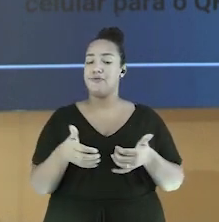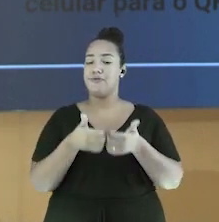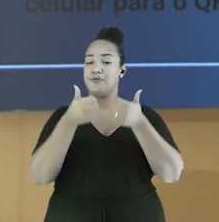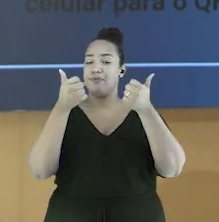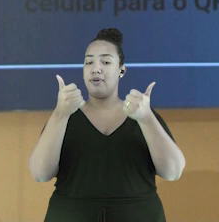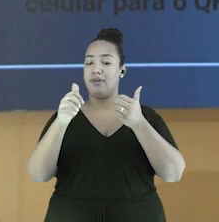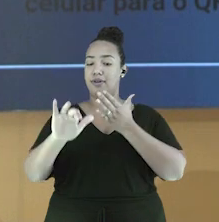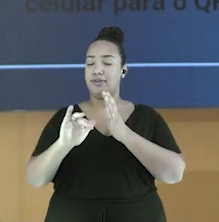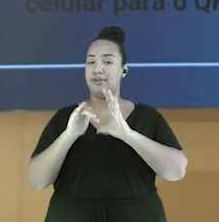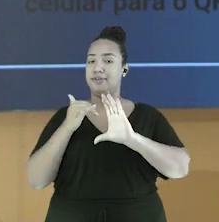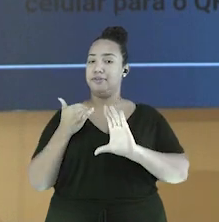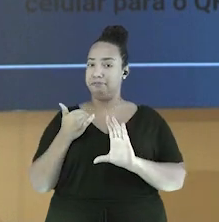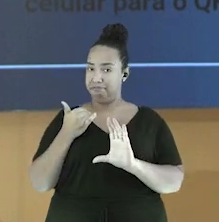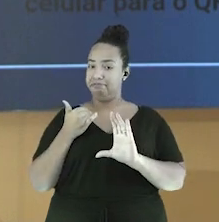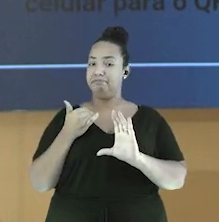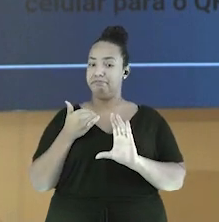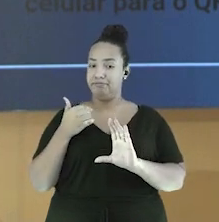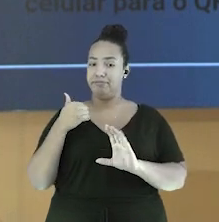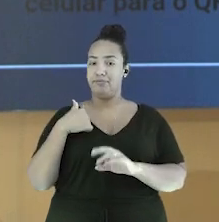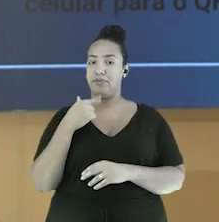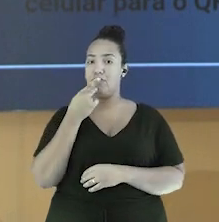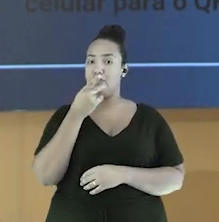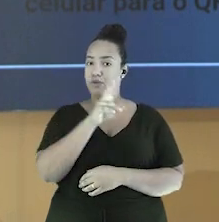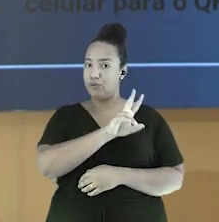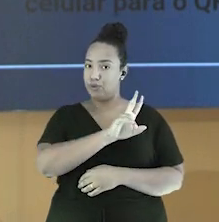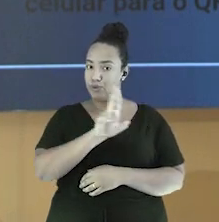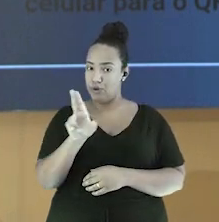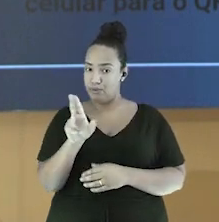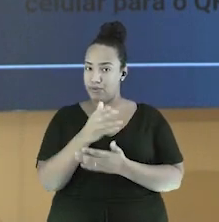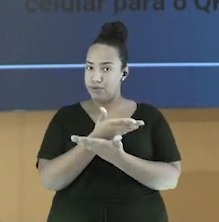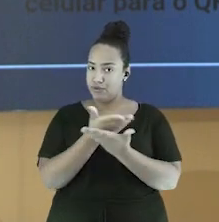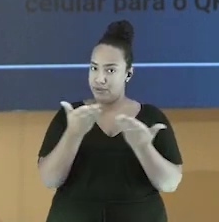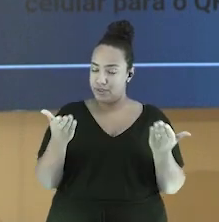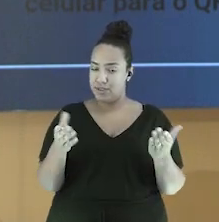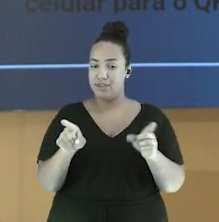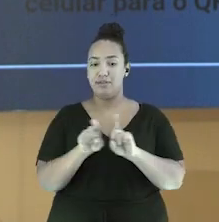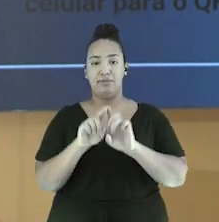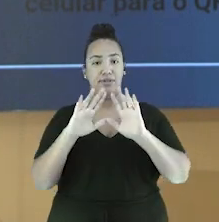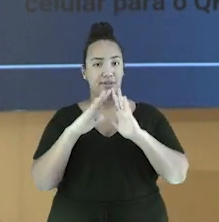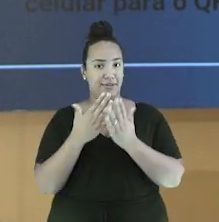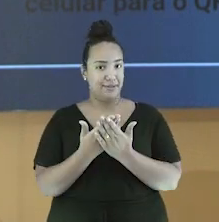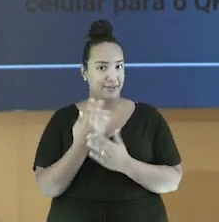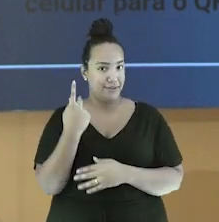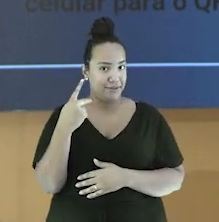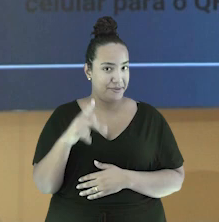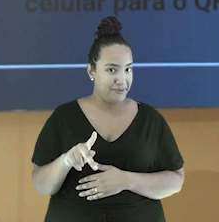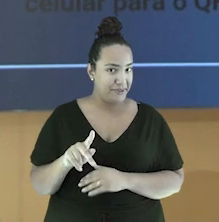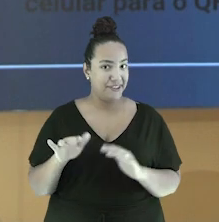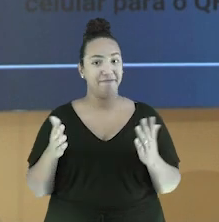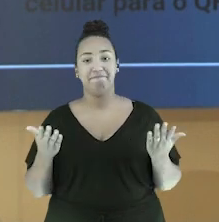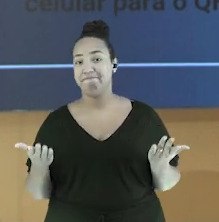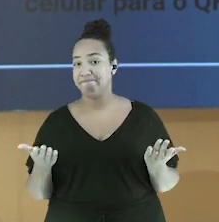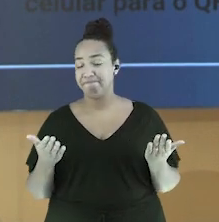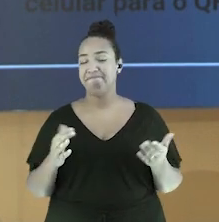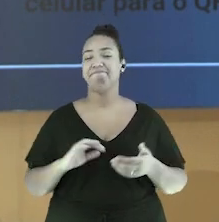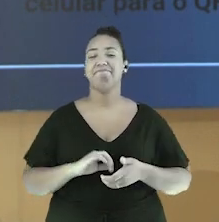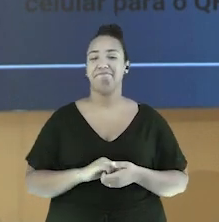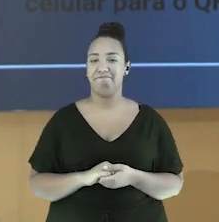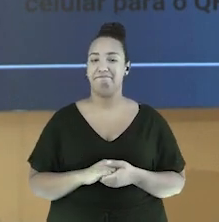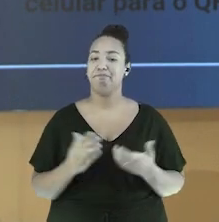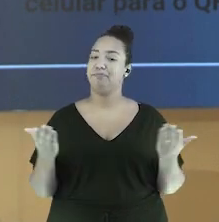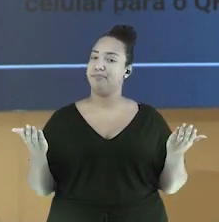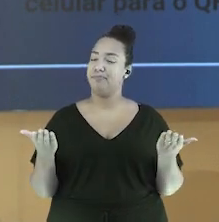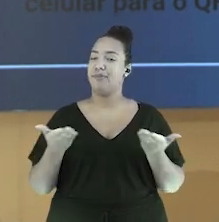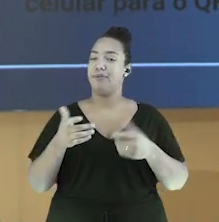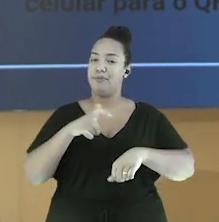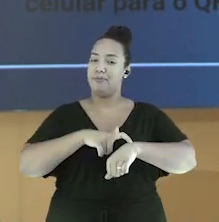repentes que eu receber. E vou falar o seu nome, o nome da sua escola. O vocês acham? Essa é a